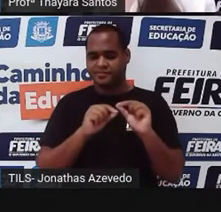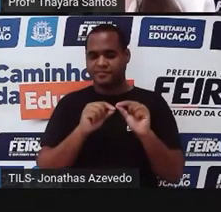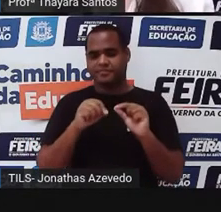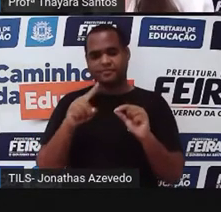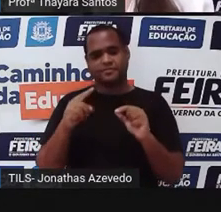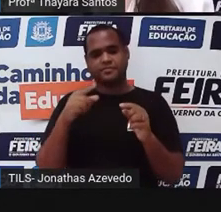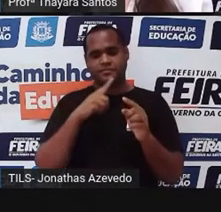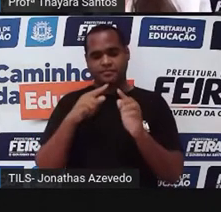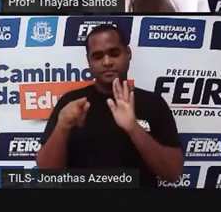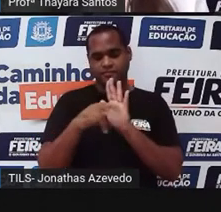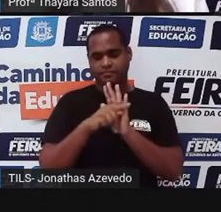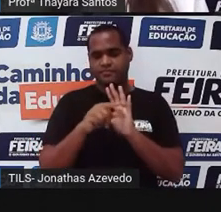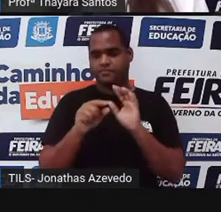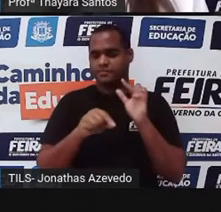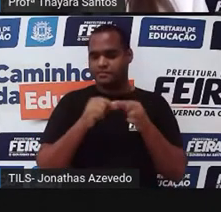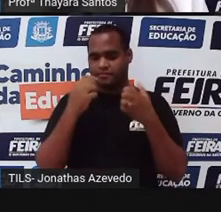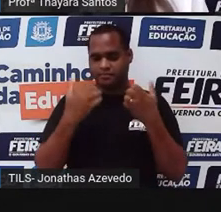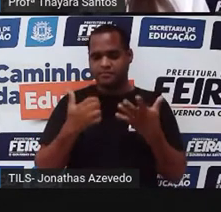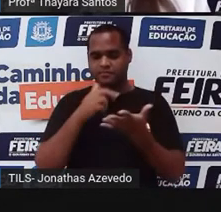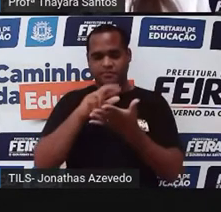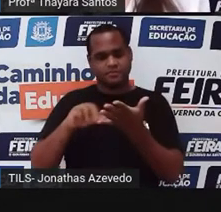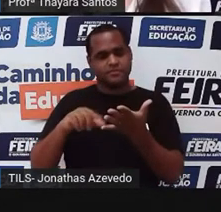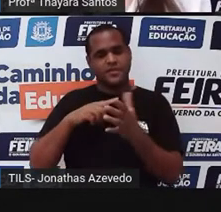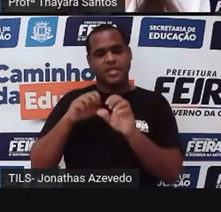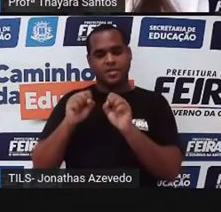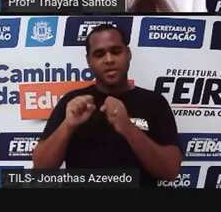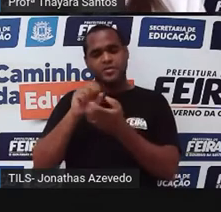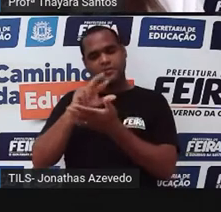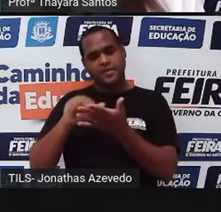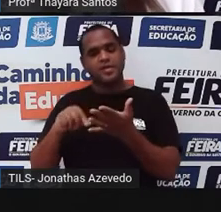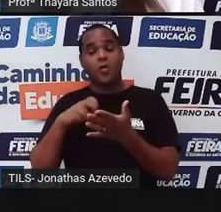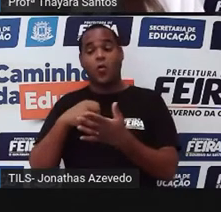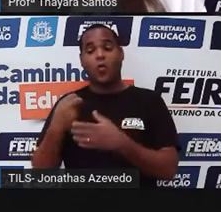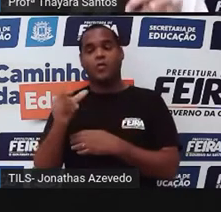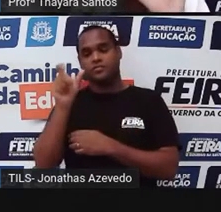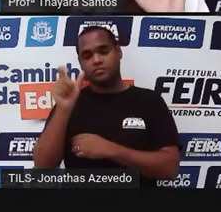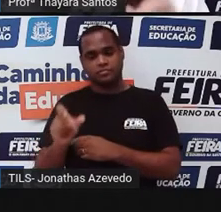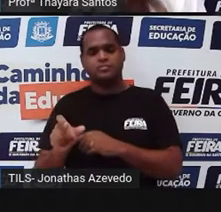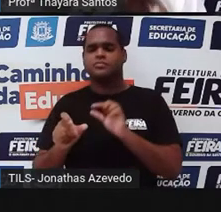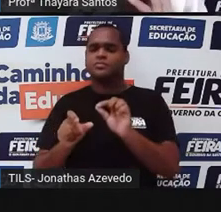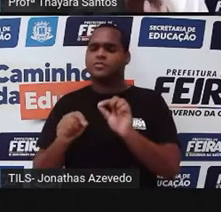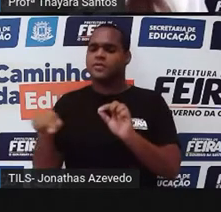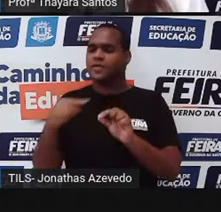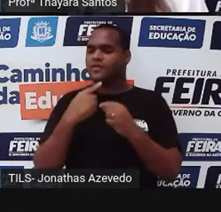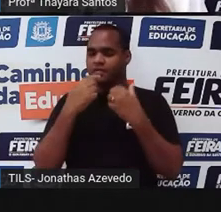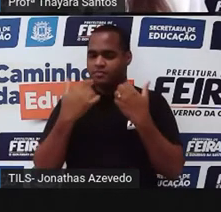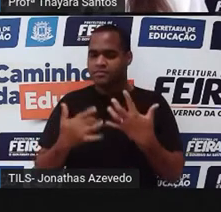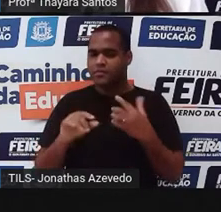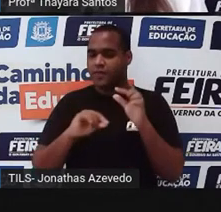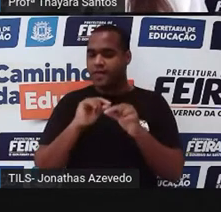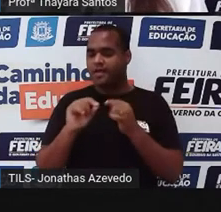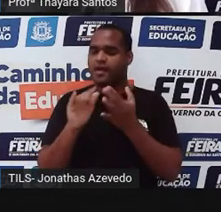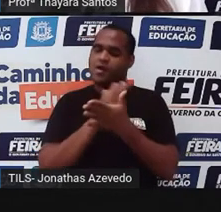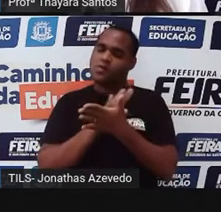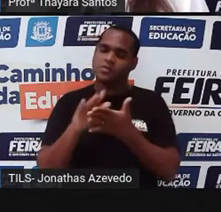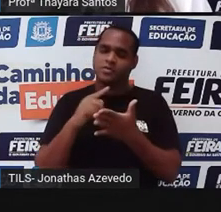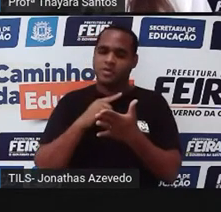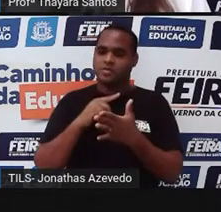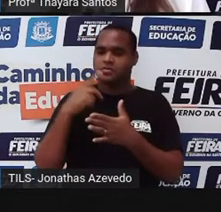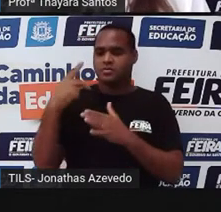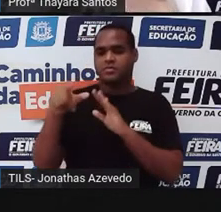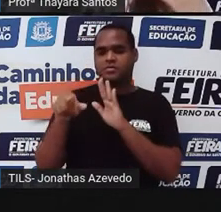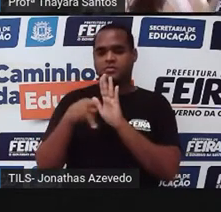propriedades. E essas propriedades podem ser gerais ou específicas. A gente já falou, tá? Sobre algumas dessas propriedades aqui.